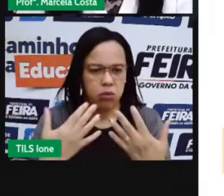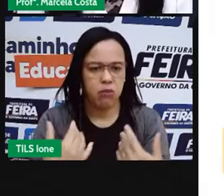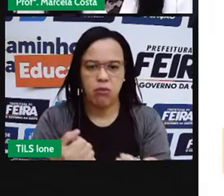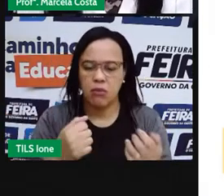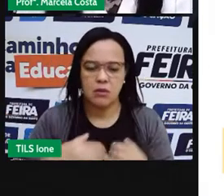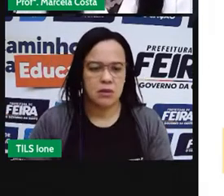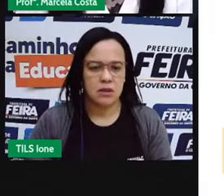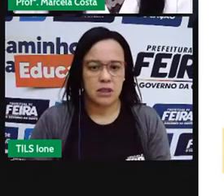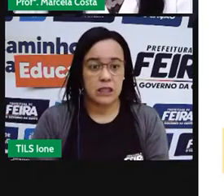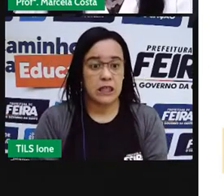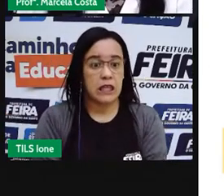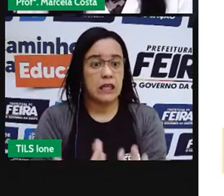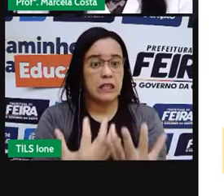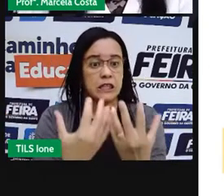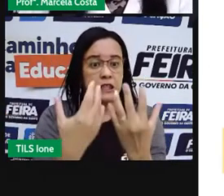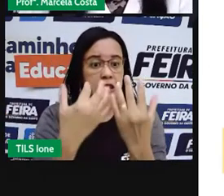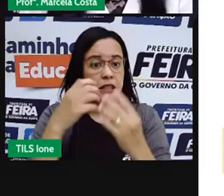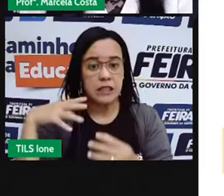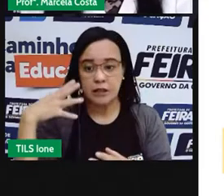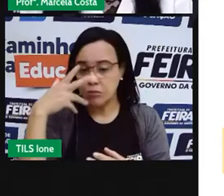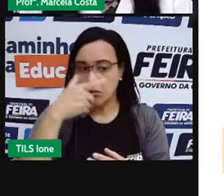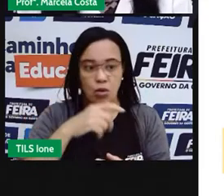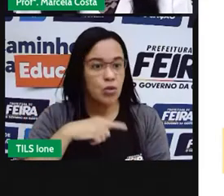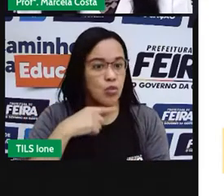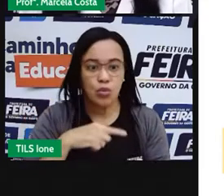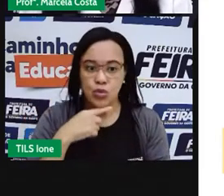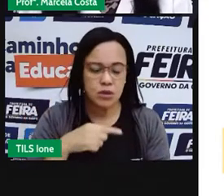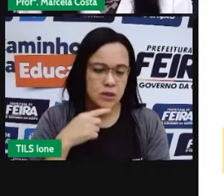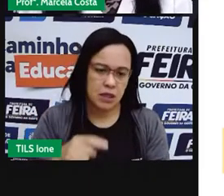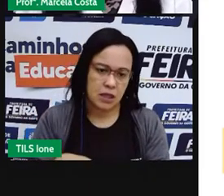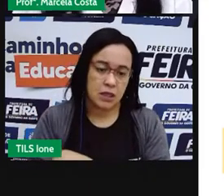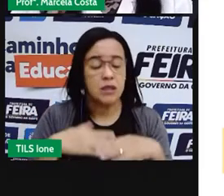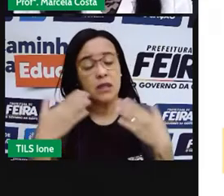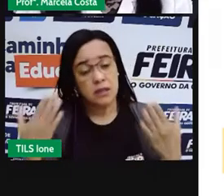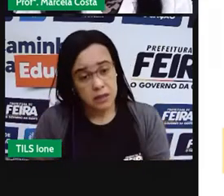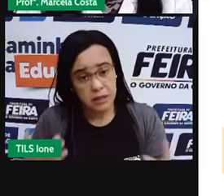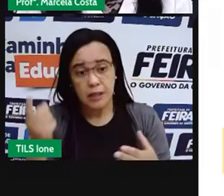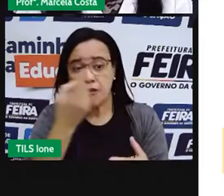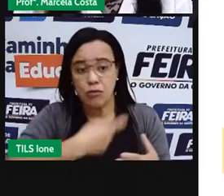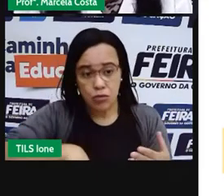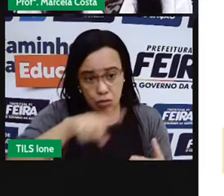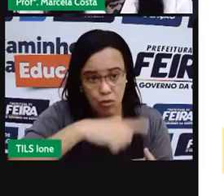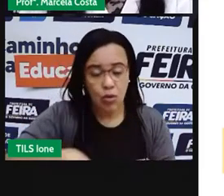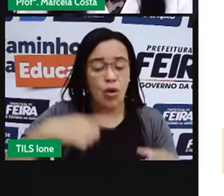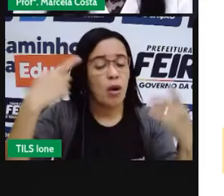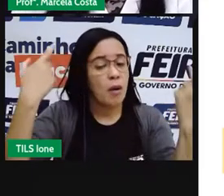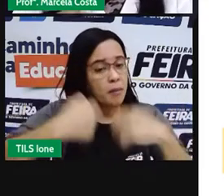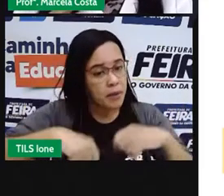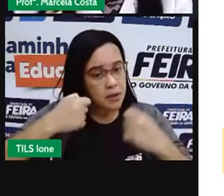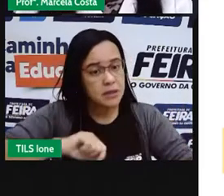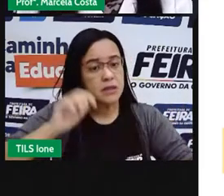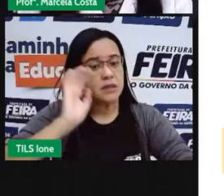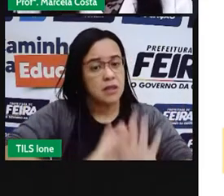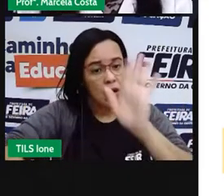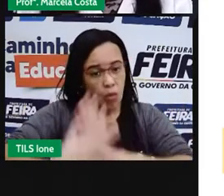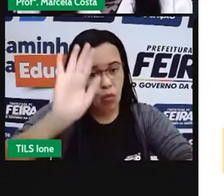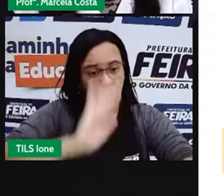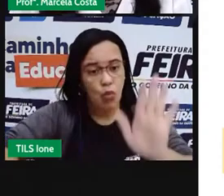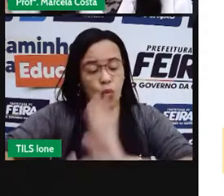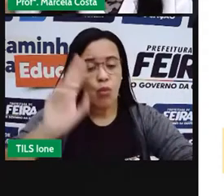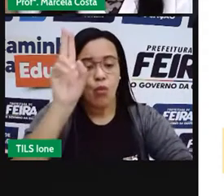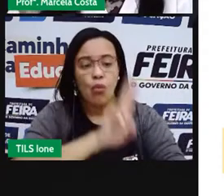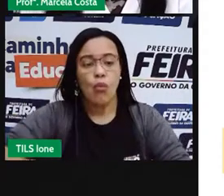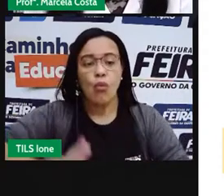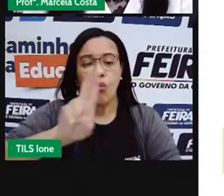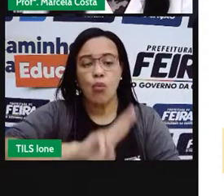em como é que a gente vai fazer ali a gestão, o uso desses recursos